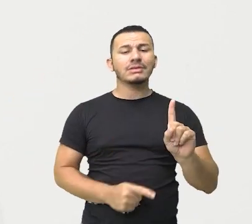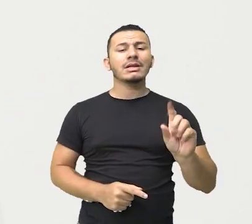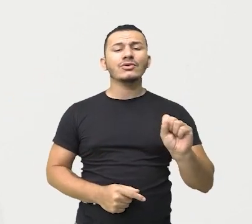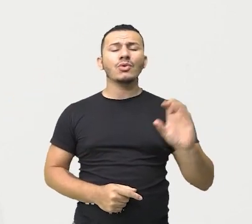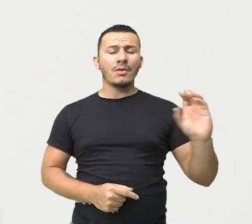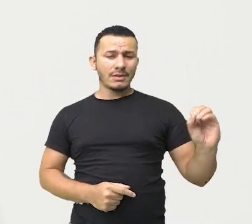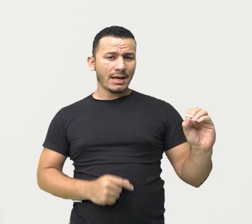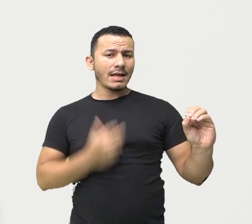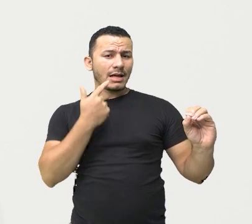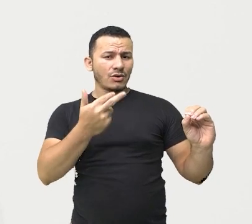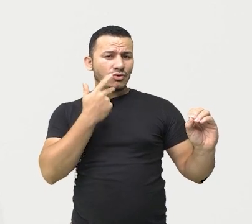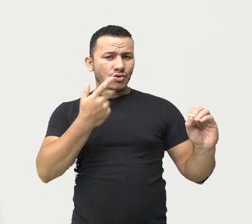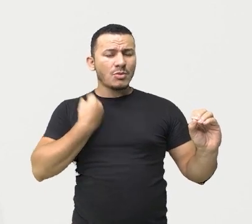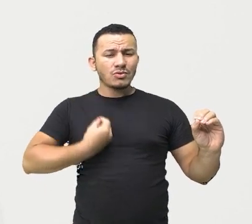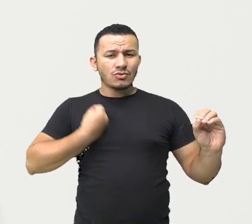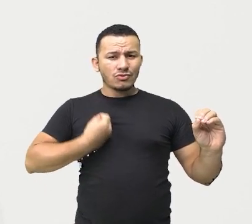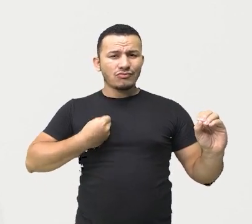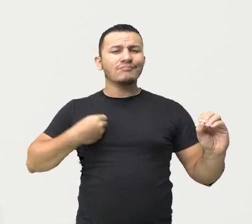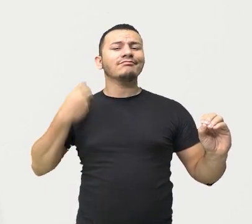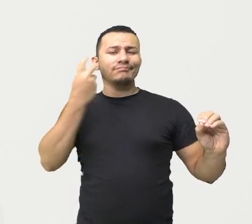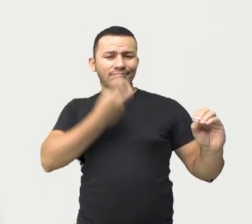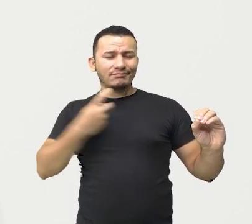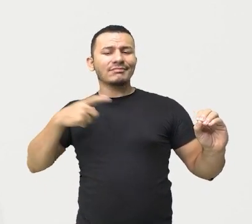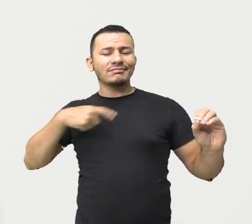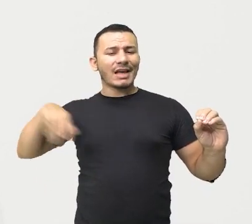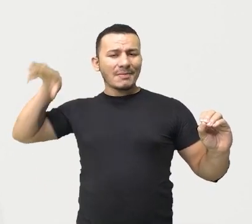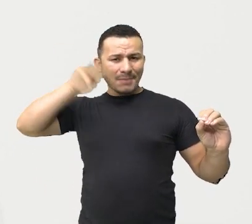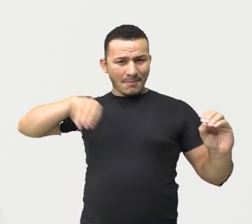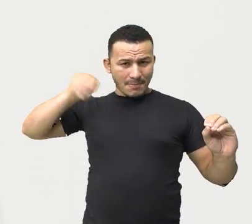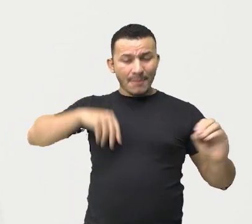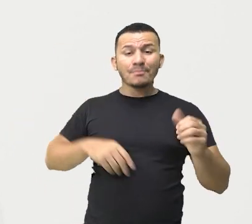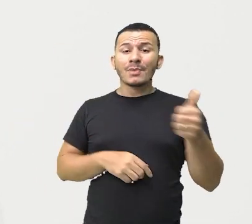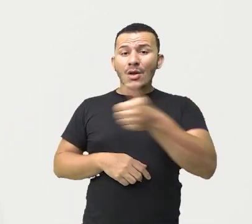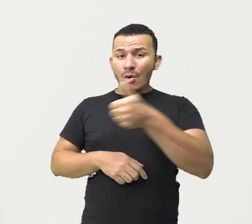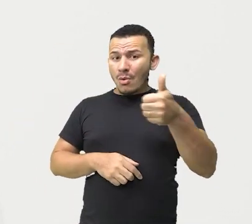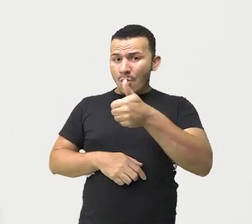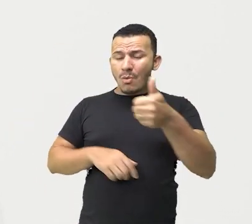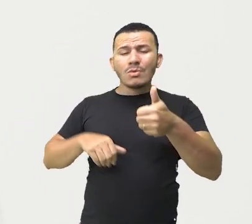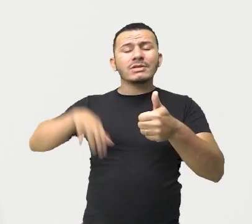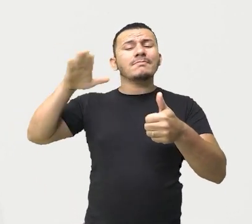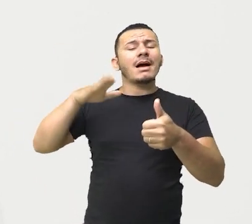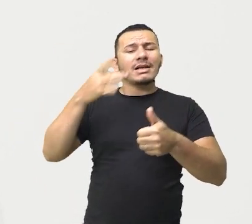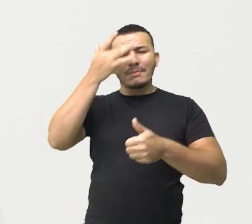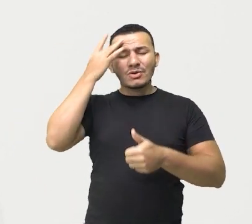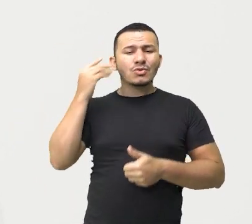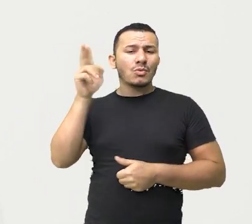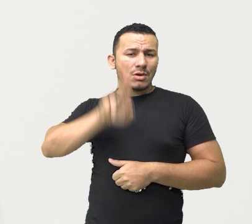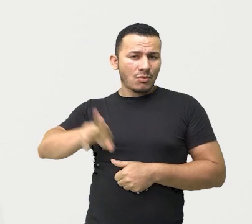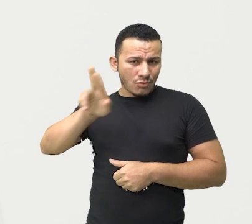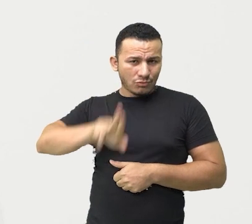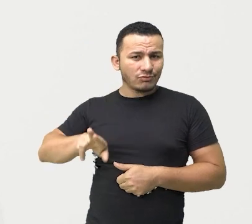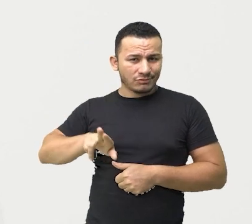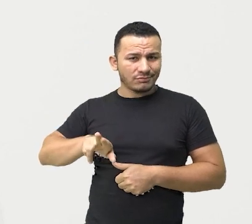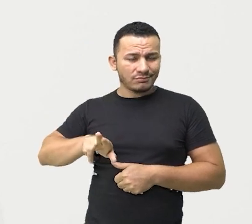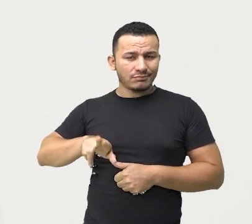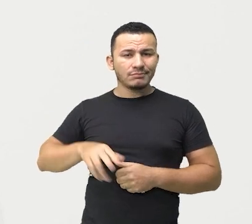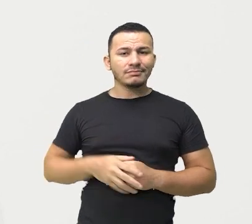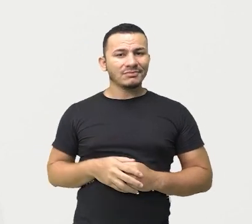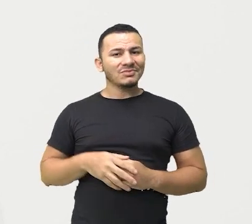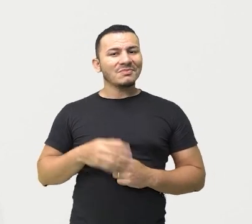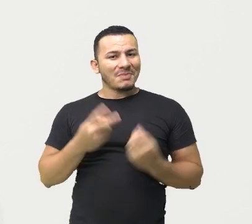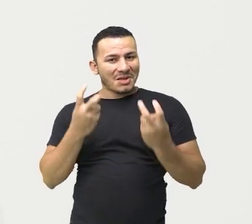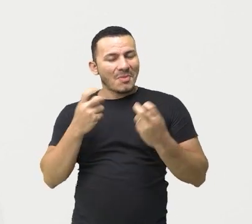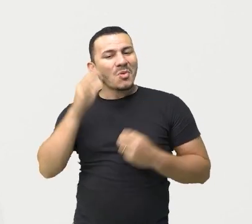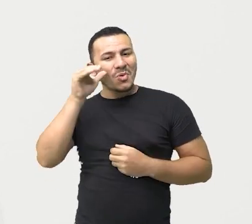deles sobrevivem e 11 são os mais praticados, certo? Então, aí, outra